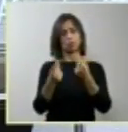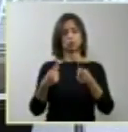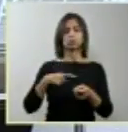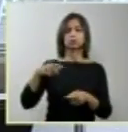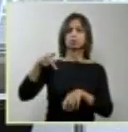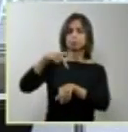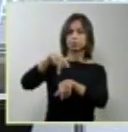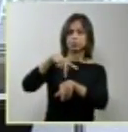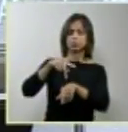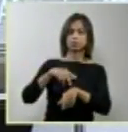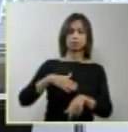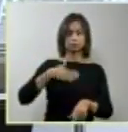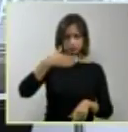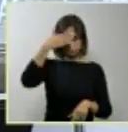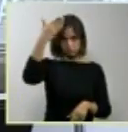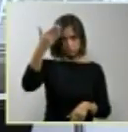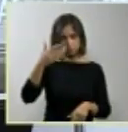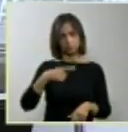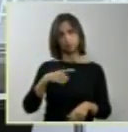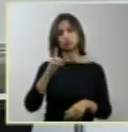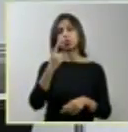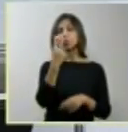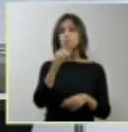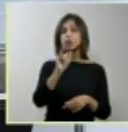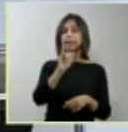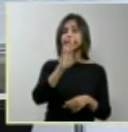islâmicos, exceto em Irã.